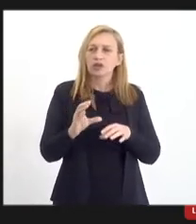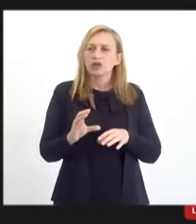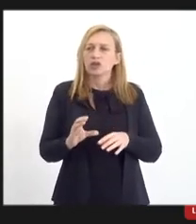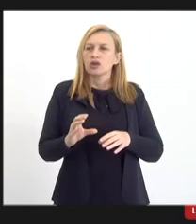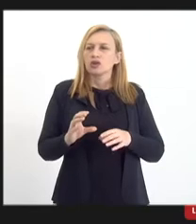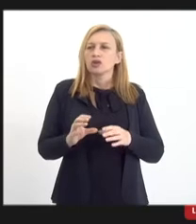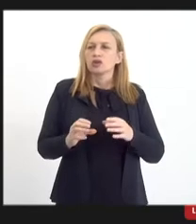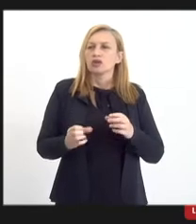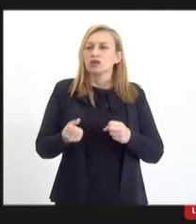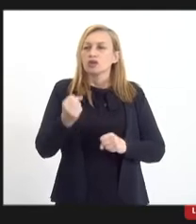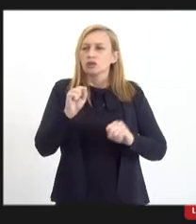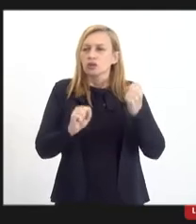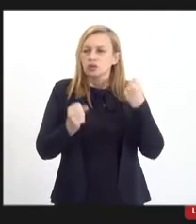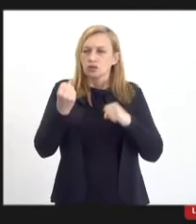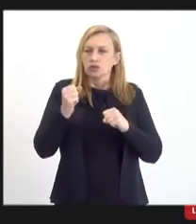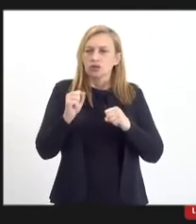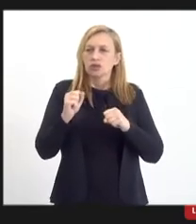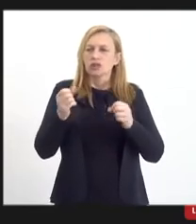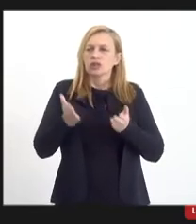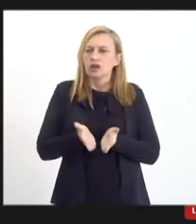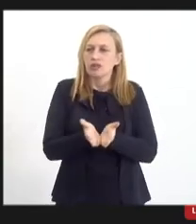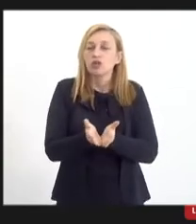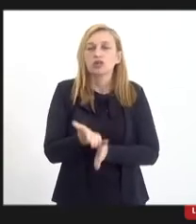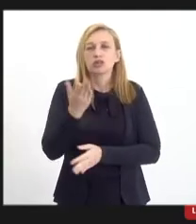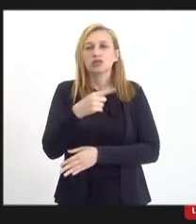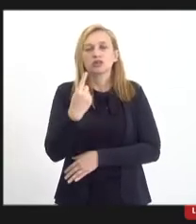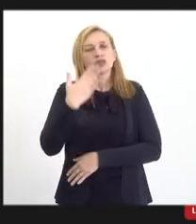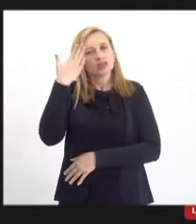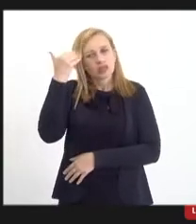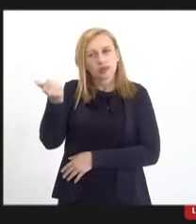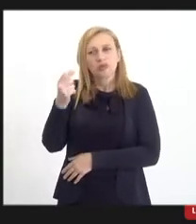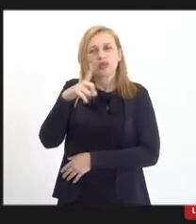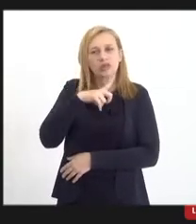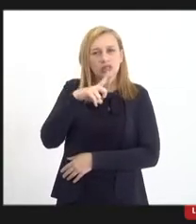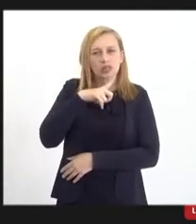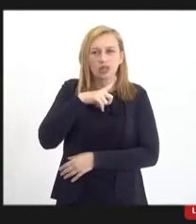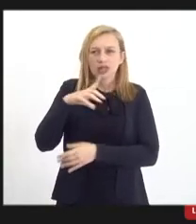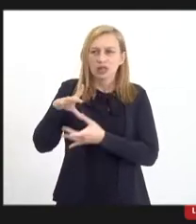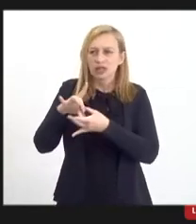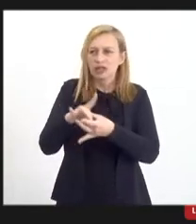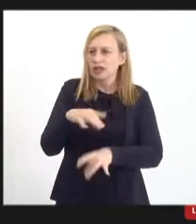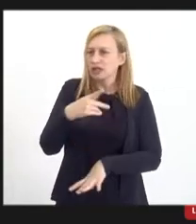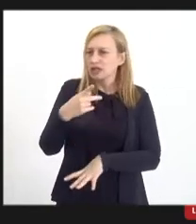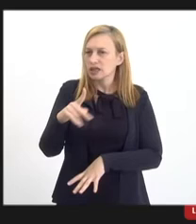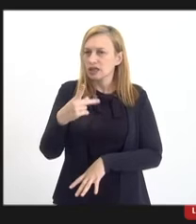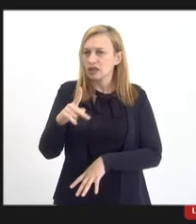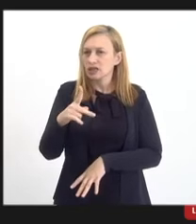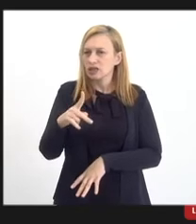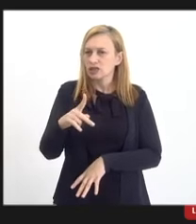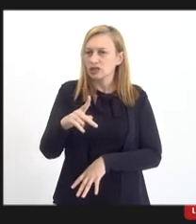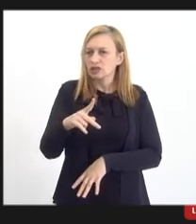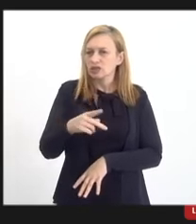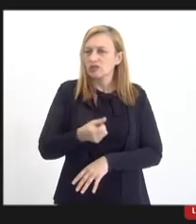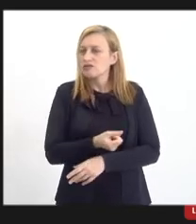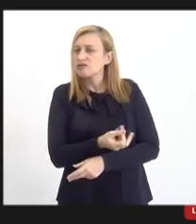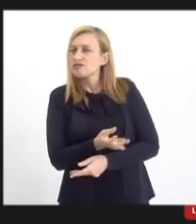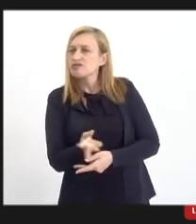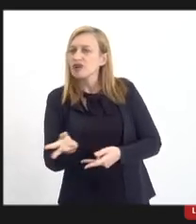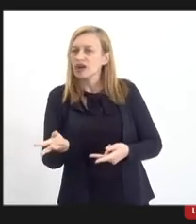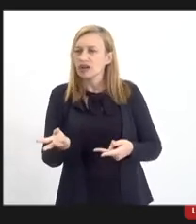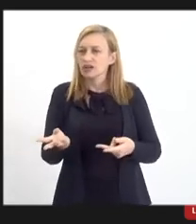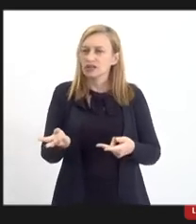naval, mas nós sabemos que ela, ela tem atrelado a ela um sem número de atividades